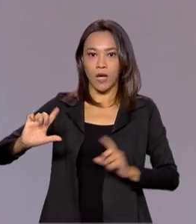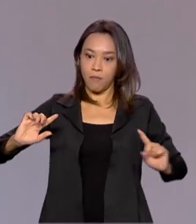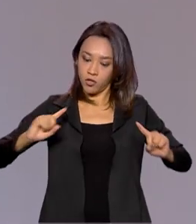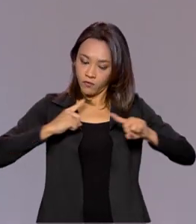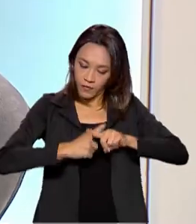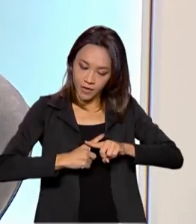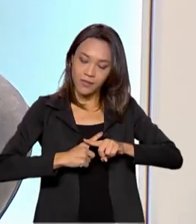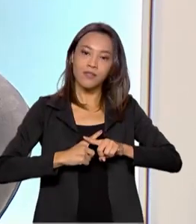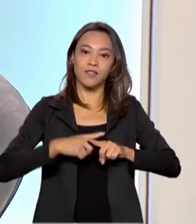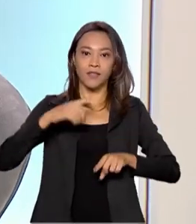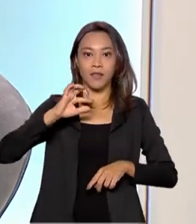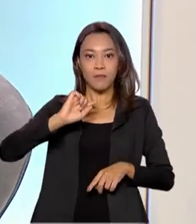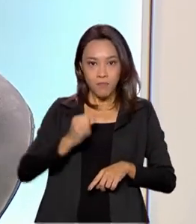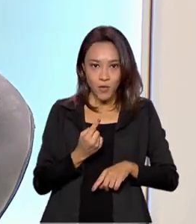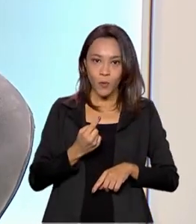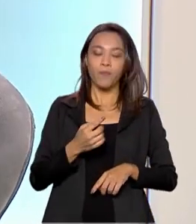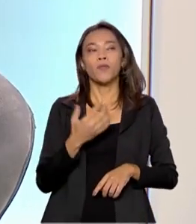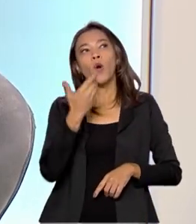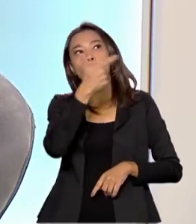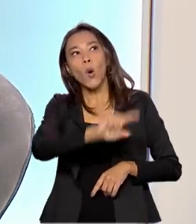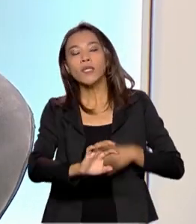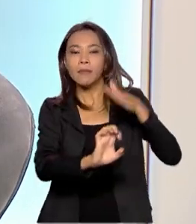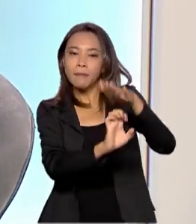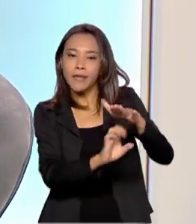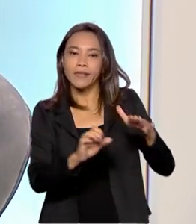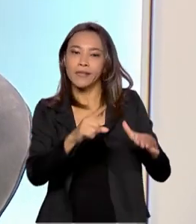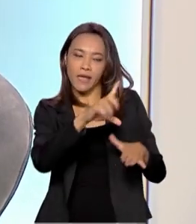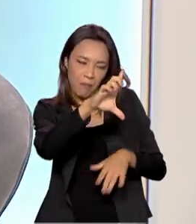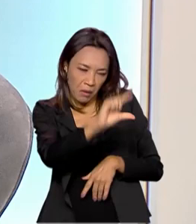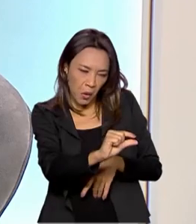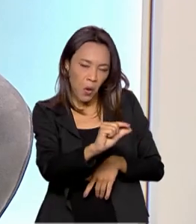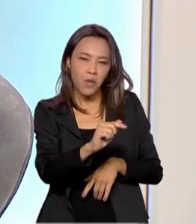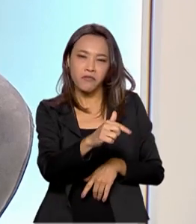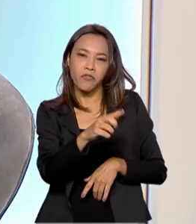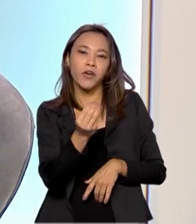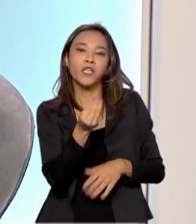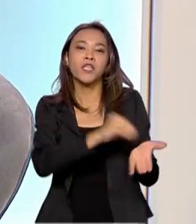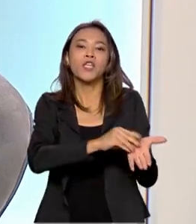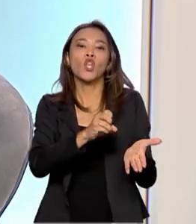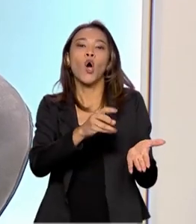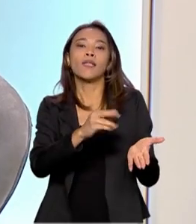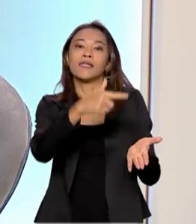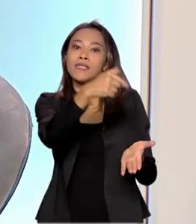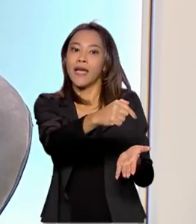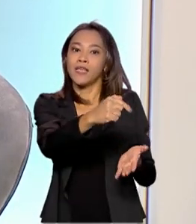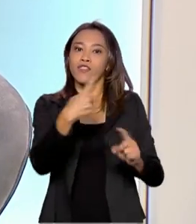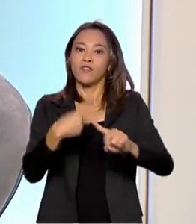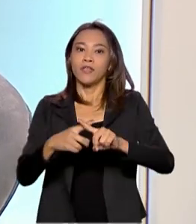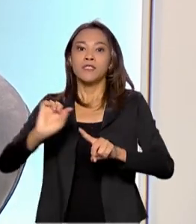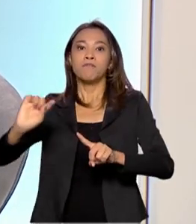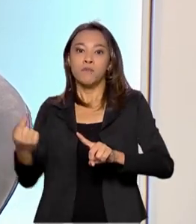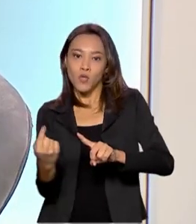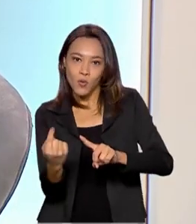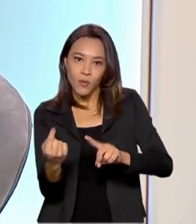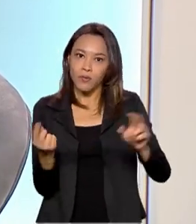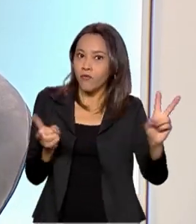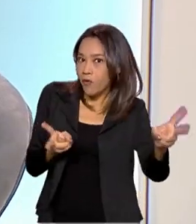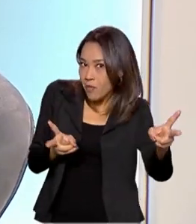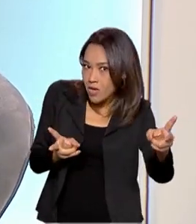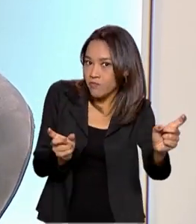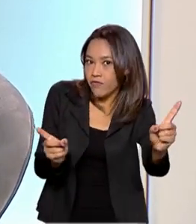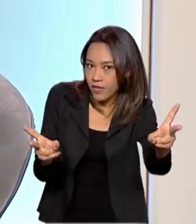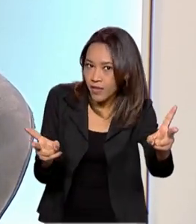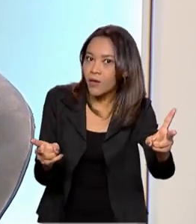descarbonização. Se eu tenho uma usina que é menos eficiente, teve nota 7, é 7 vezes 1.000, se ela vendeu o mesmo volume.